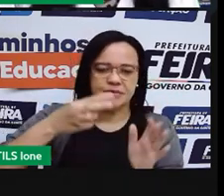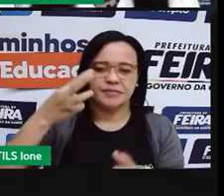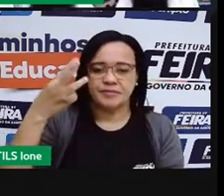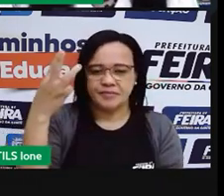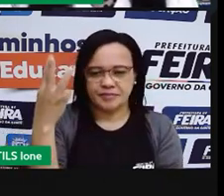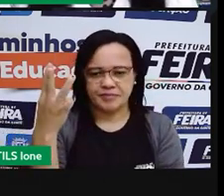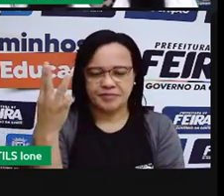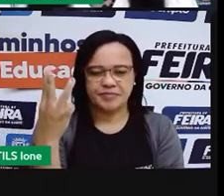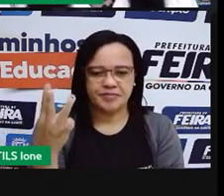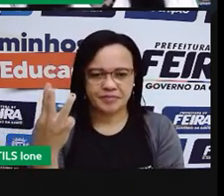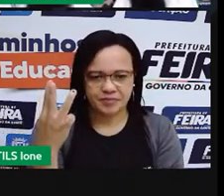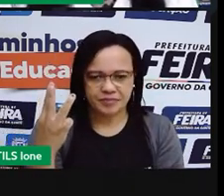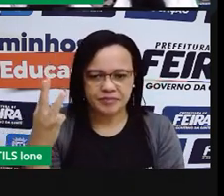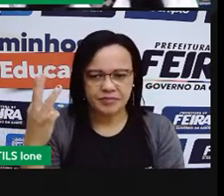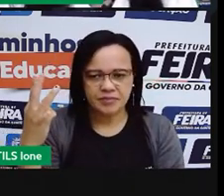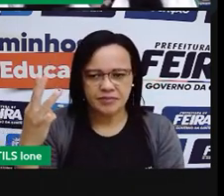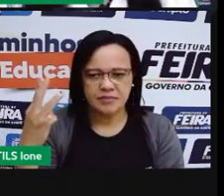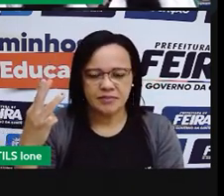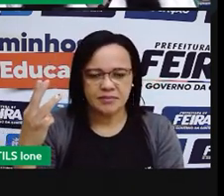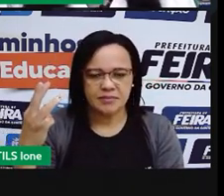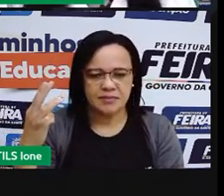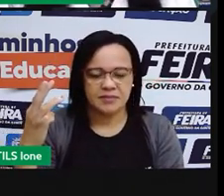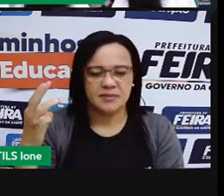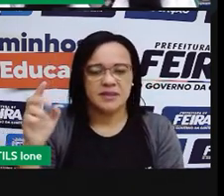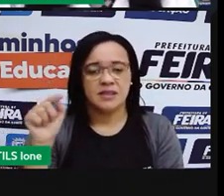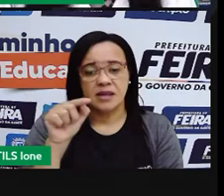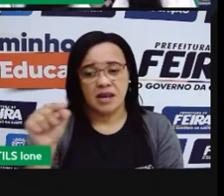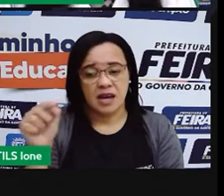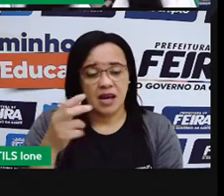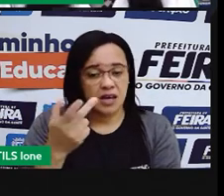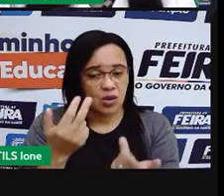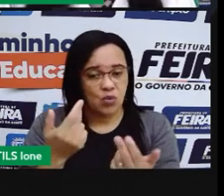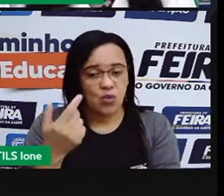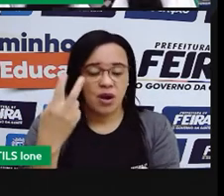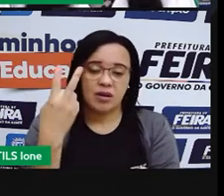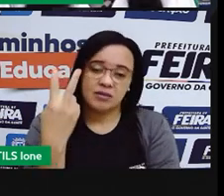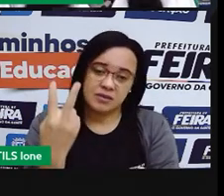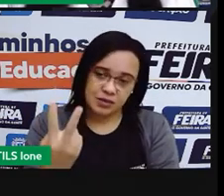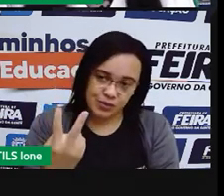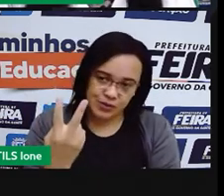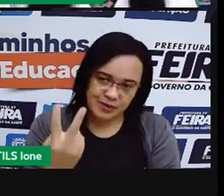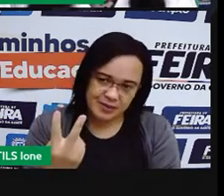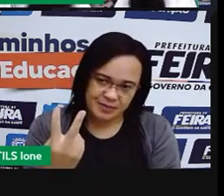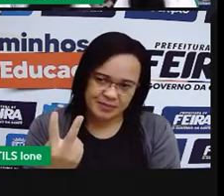E agora, o numeral dois, que apresentando essa quantidade.